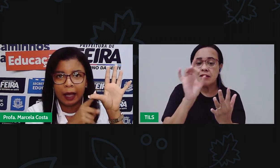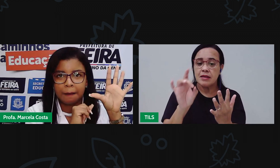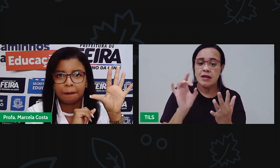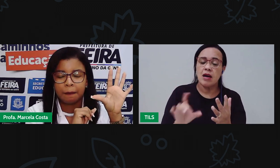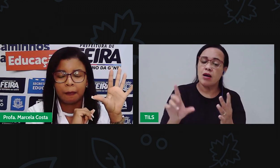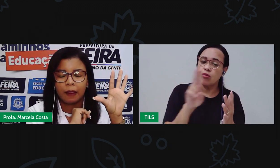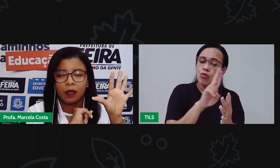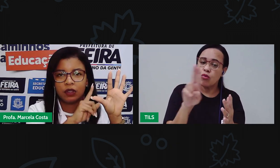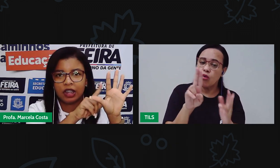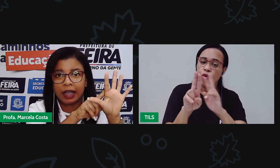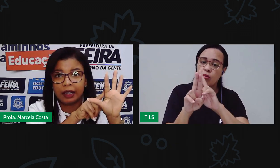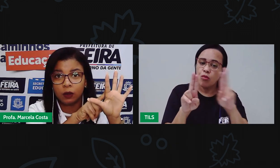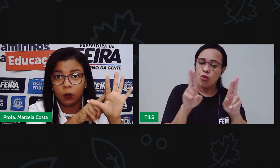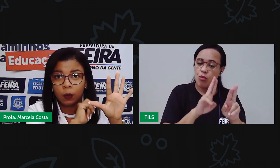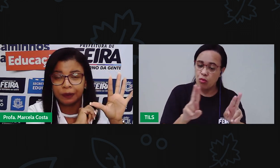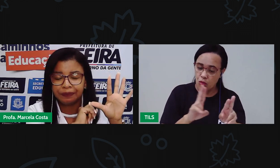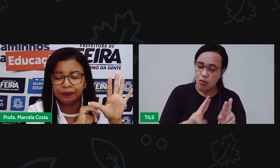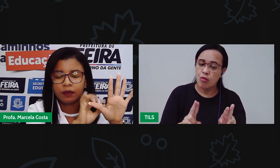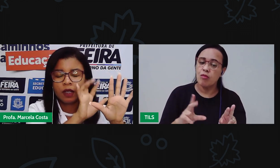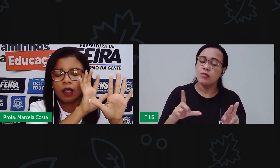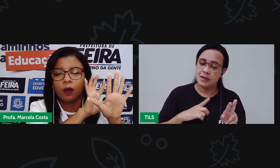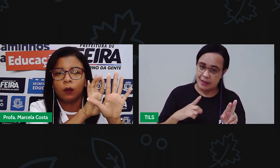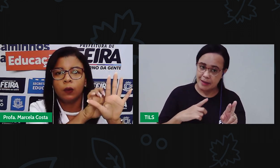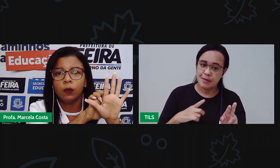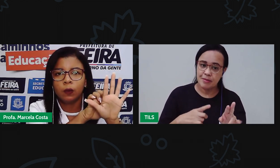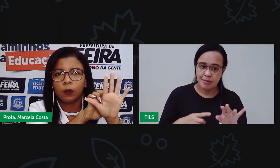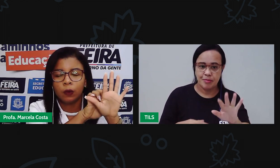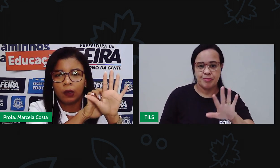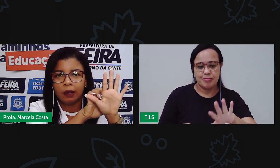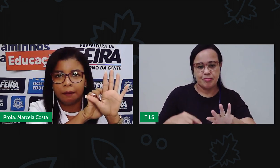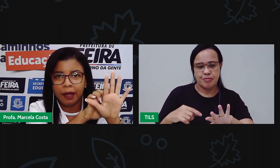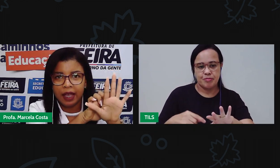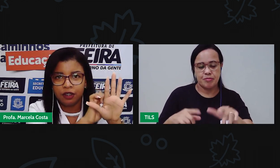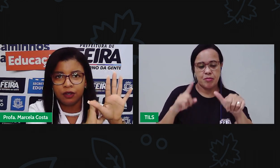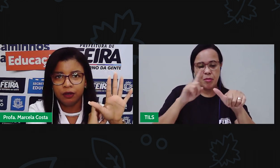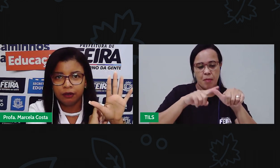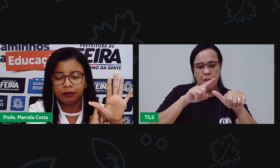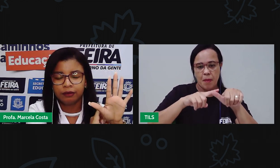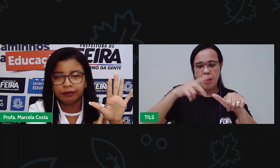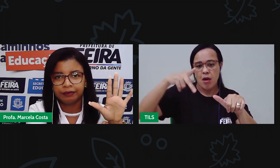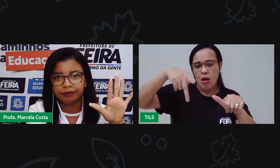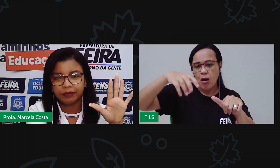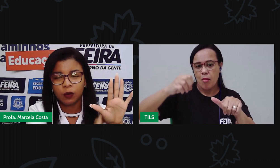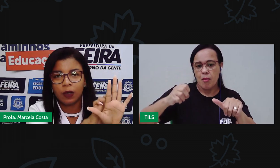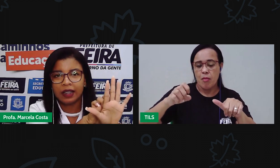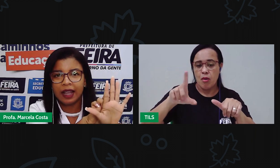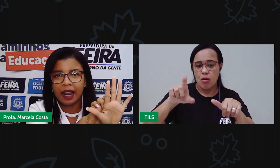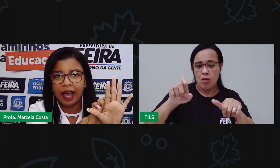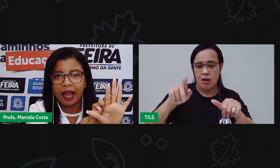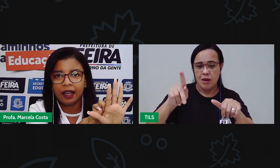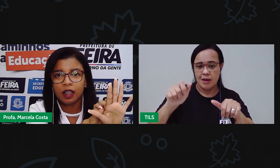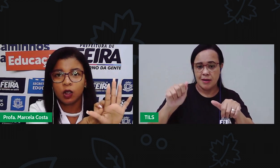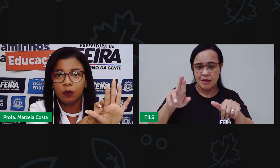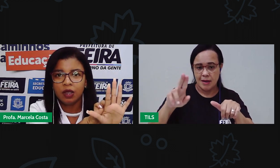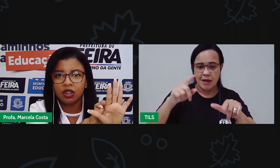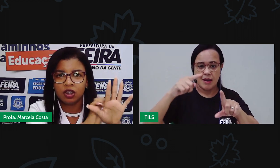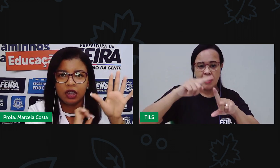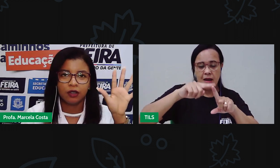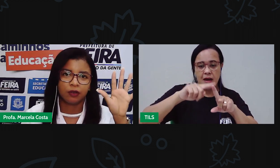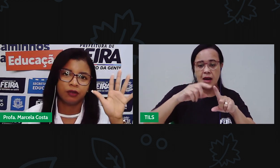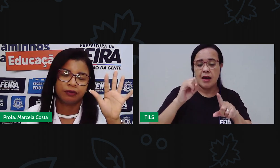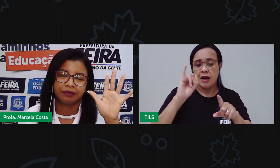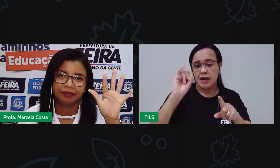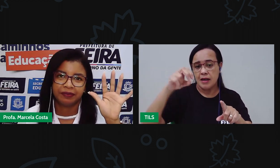polegar, indicador, o médio, o anelar e o